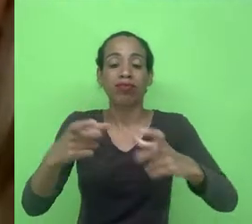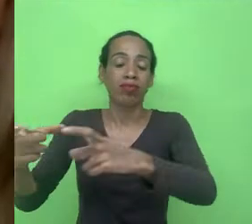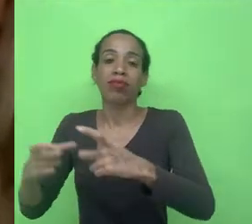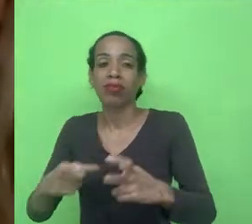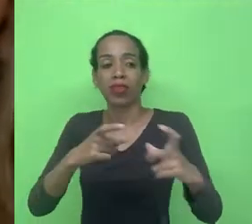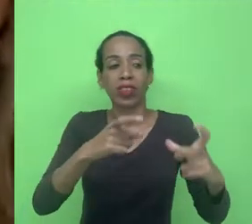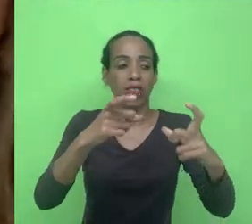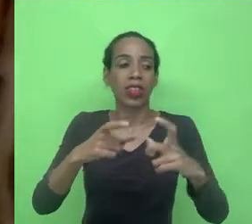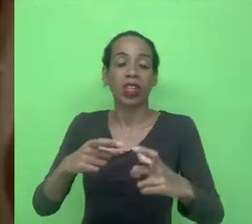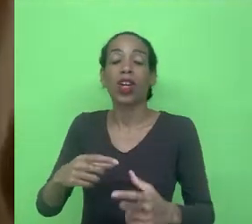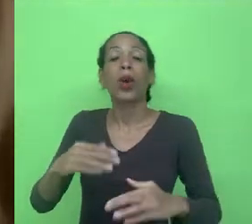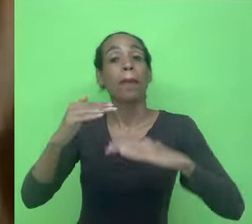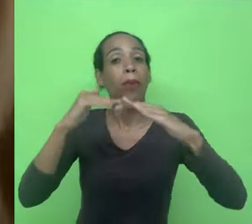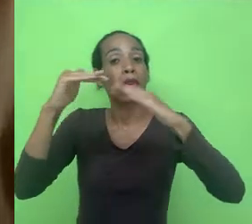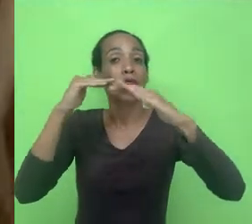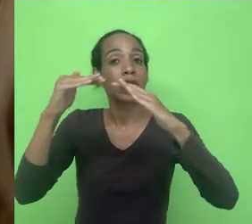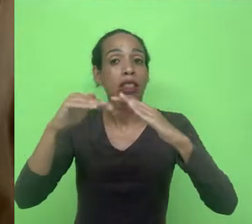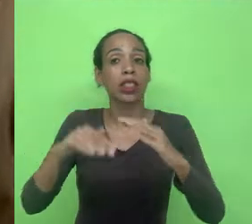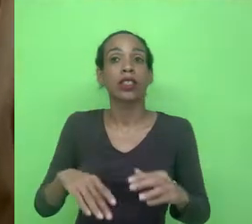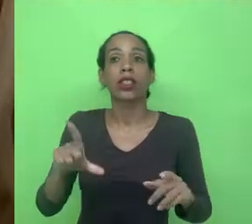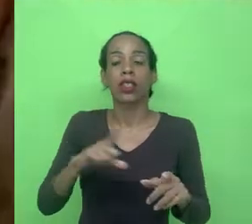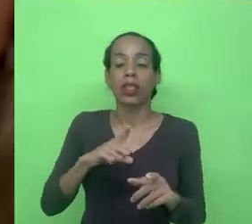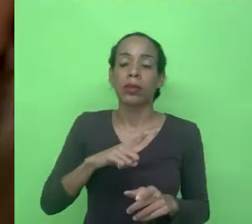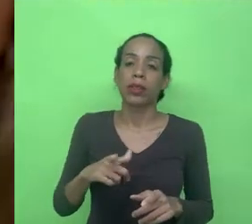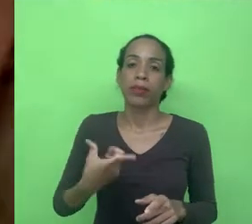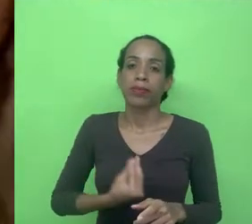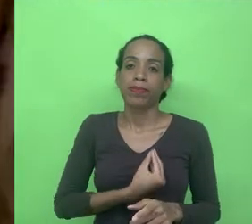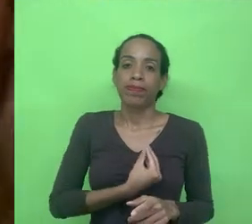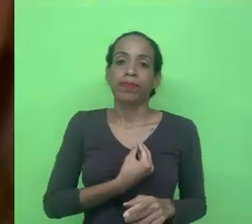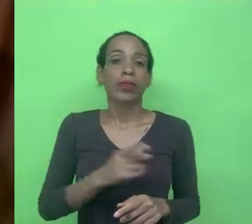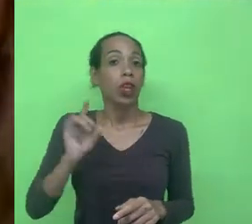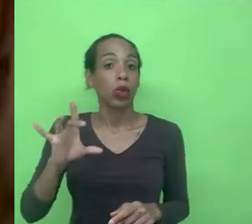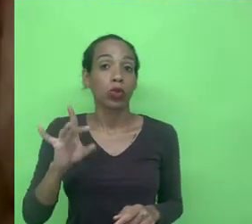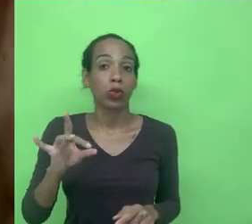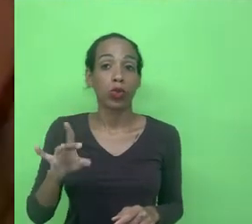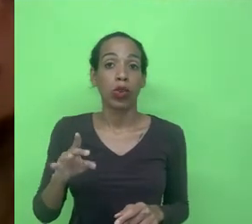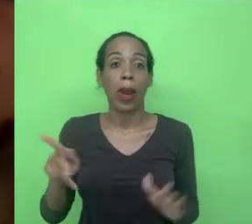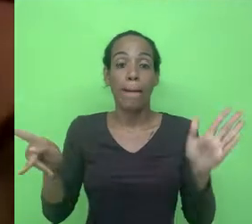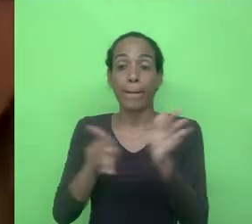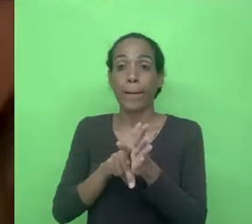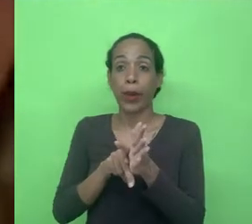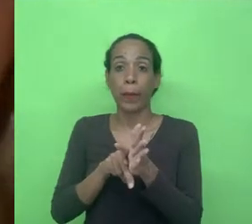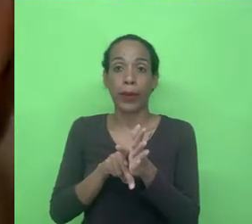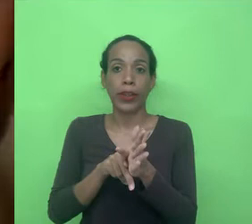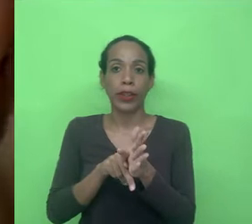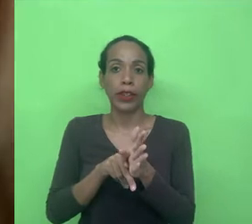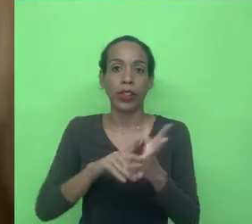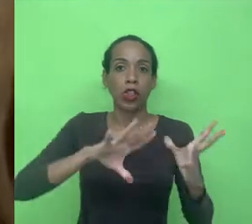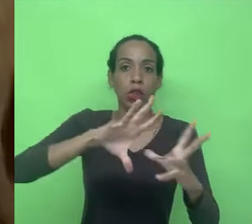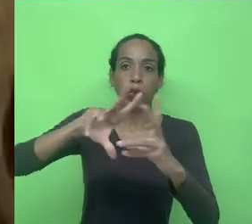processuais com ofícios judiciais e não só as próprias todas essas